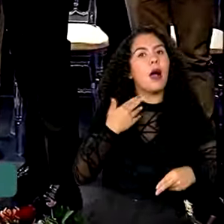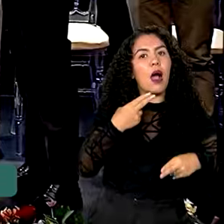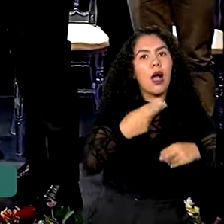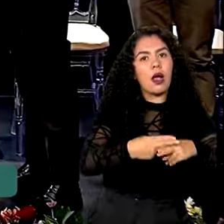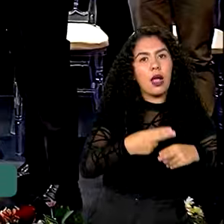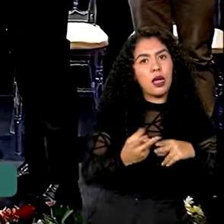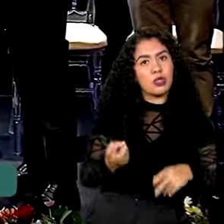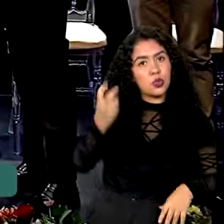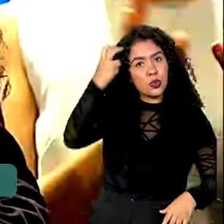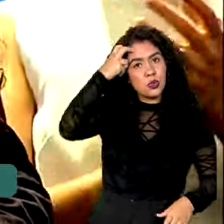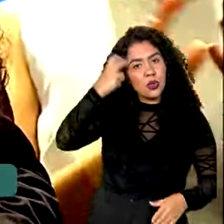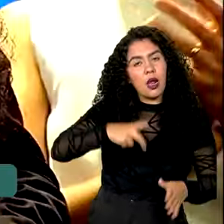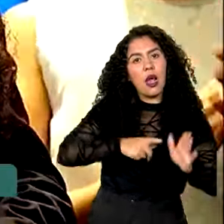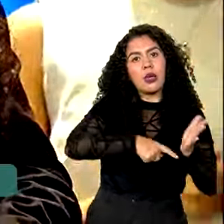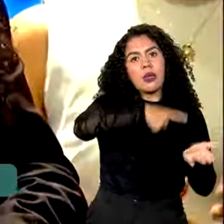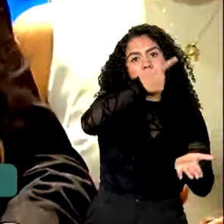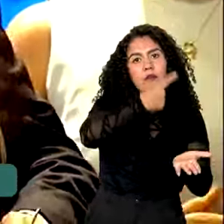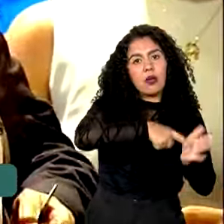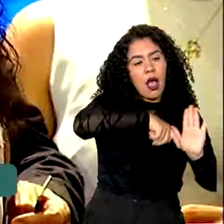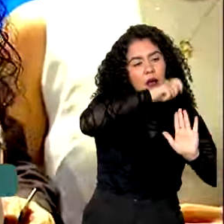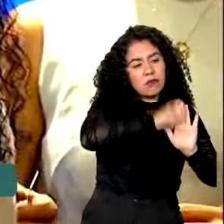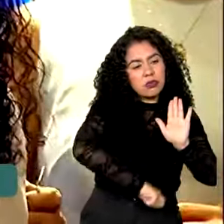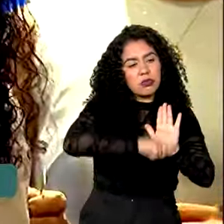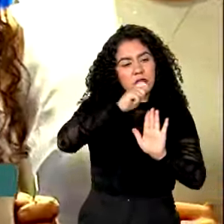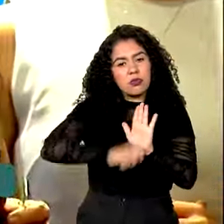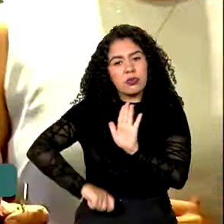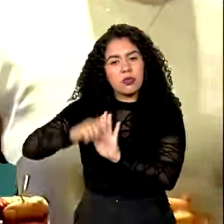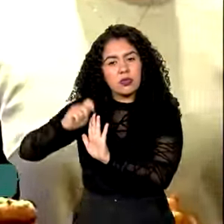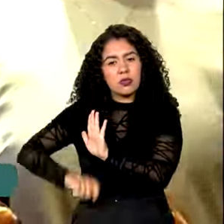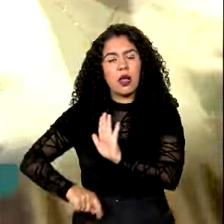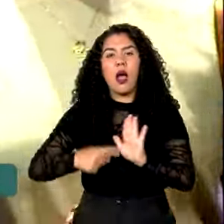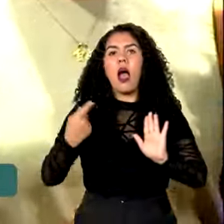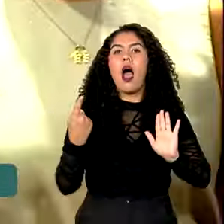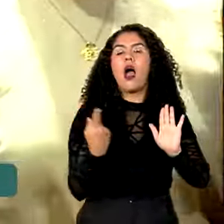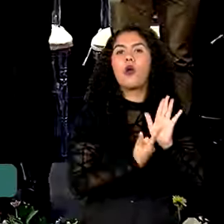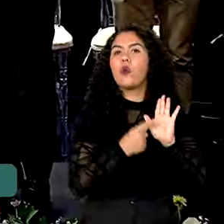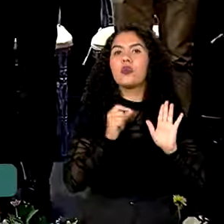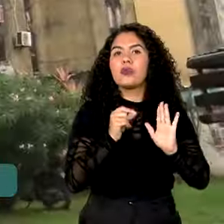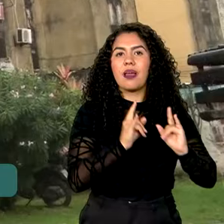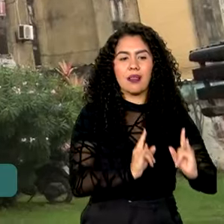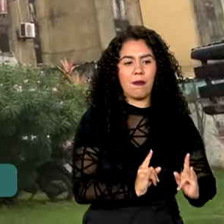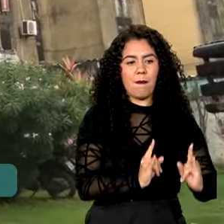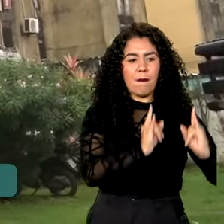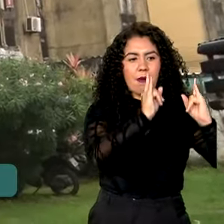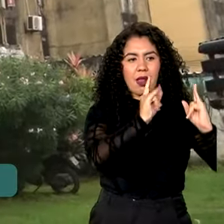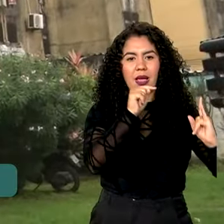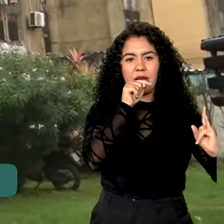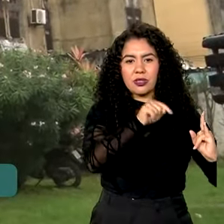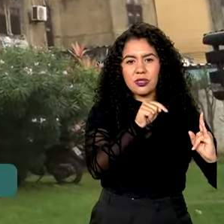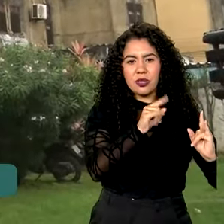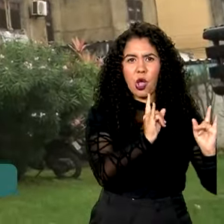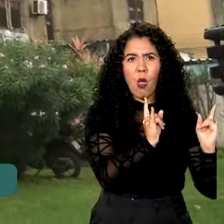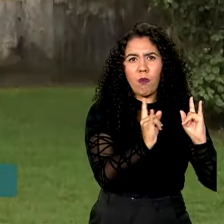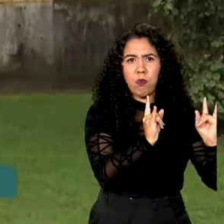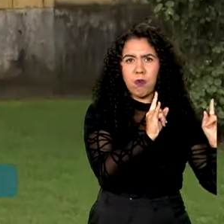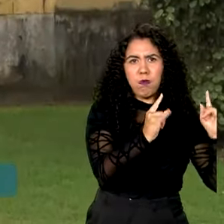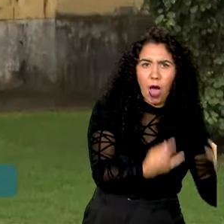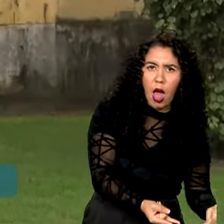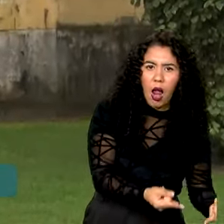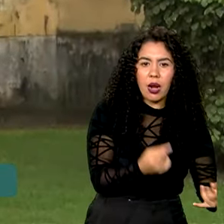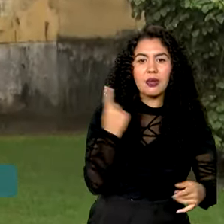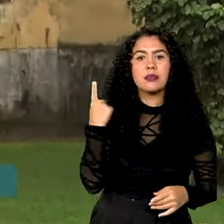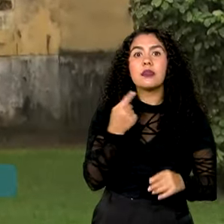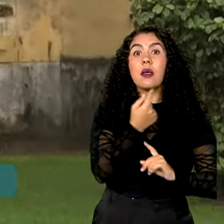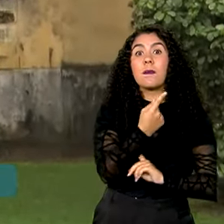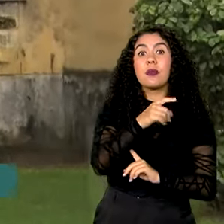assinatura de acordos de indenização com moradores dos chamados prédios Caixão. Esses prédios foram construídos na década